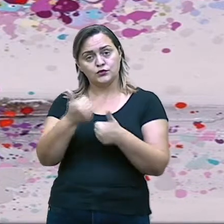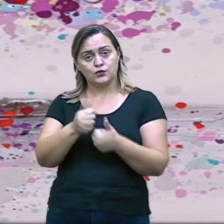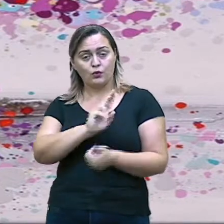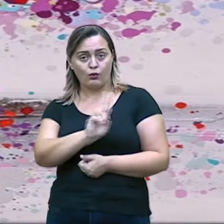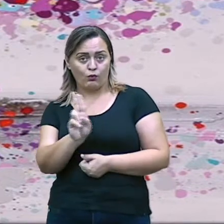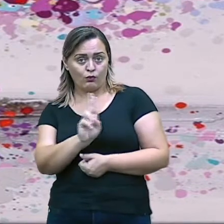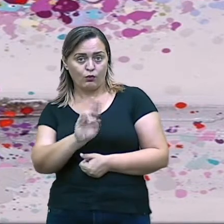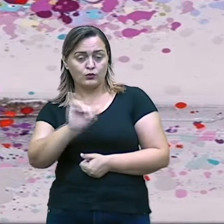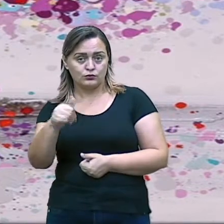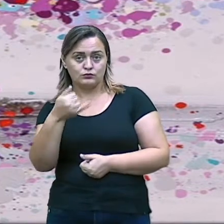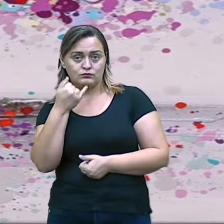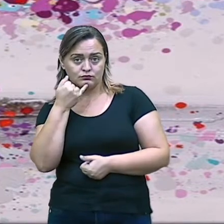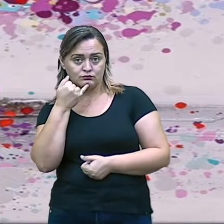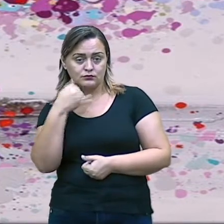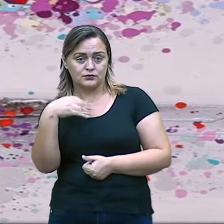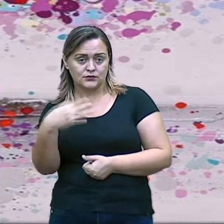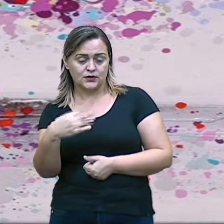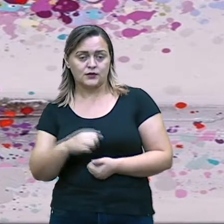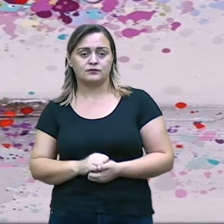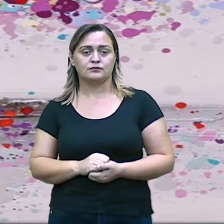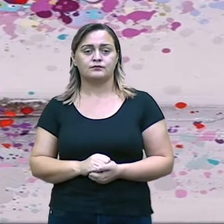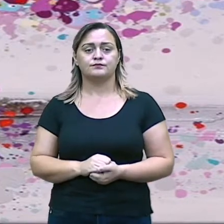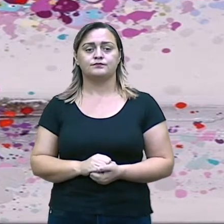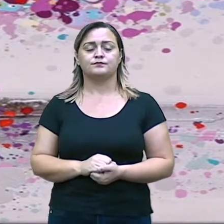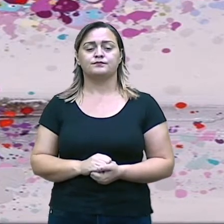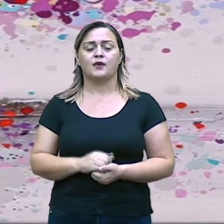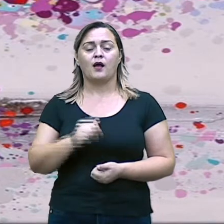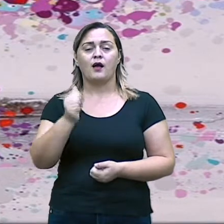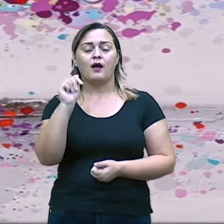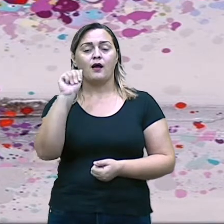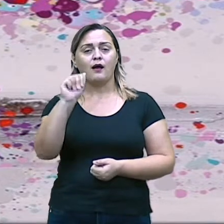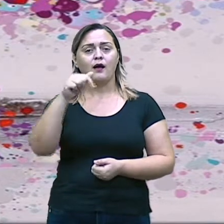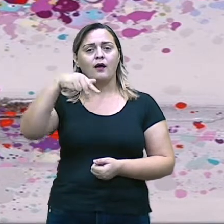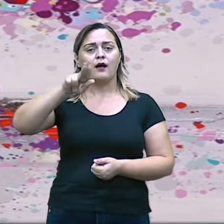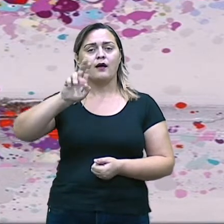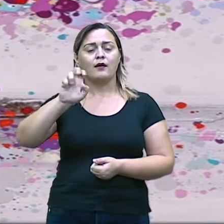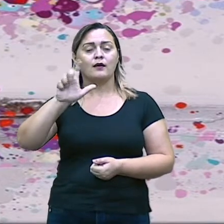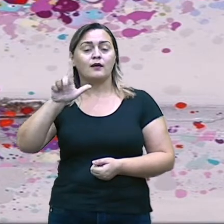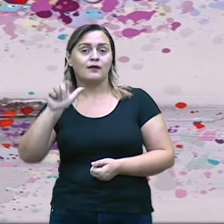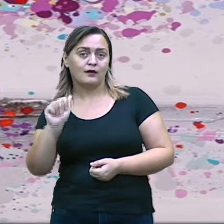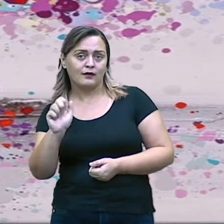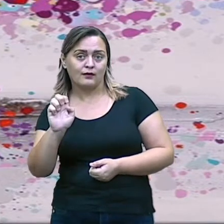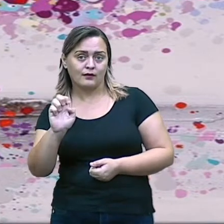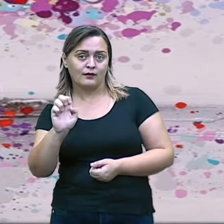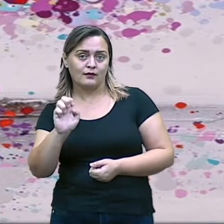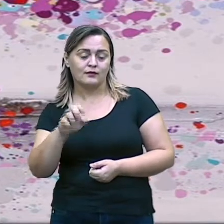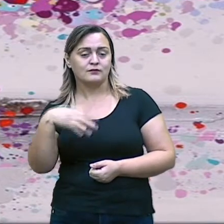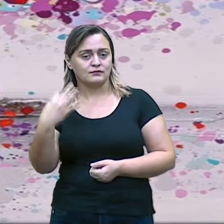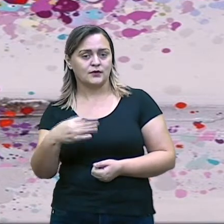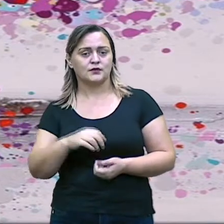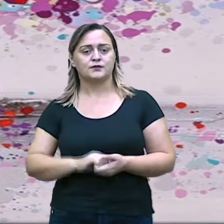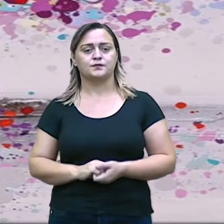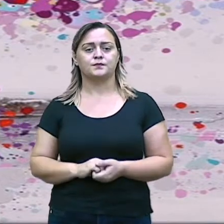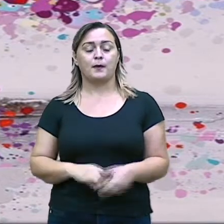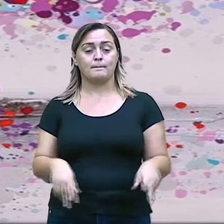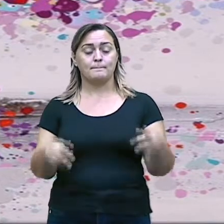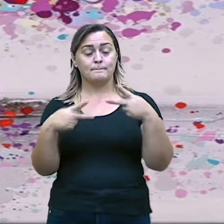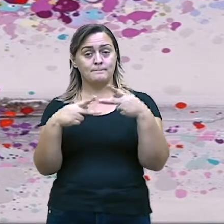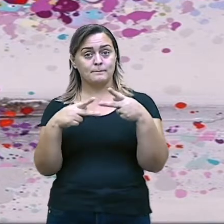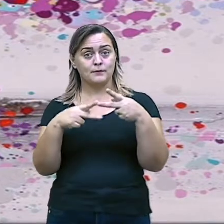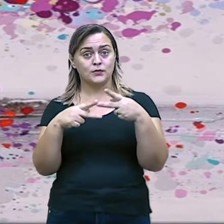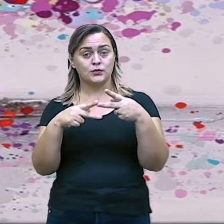Juliana. Aquele menino, aquele já está acompanhando o menino. Portanto, também pronome. Interjeição. Preposição.